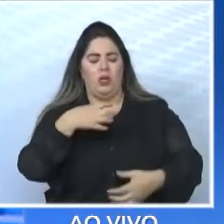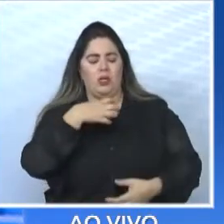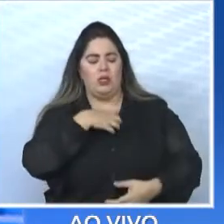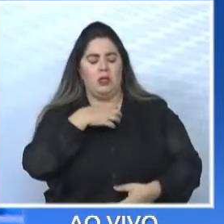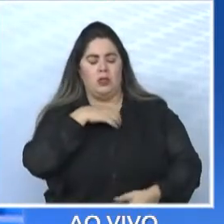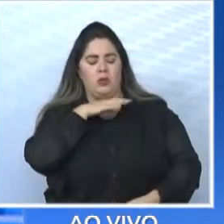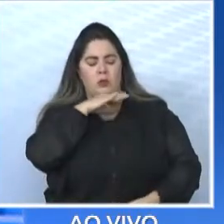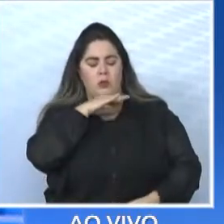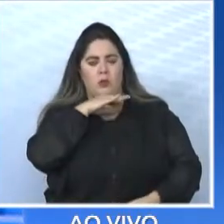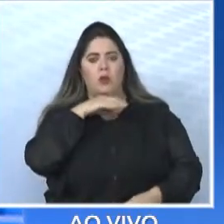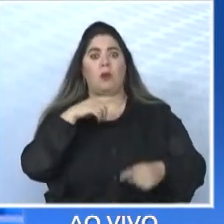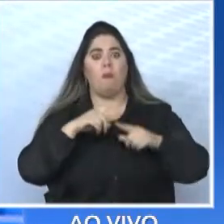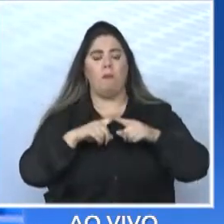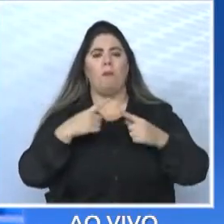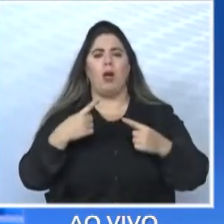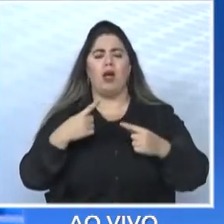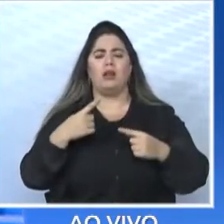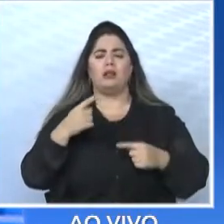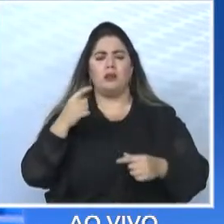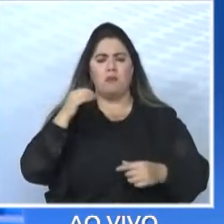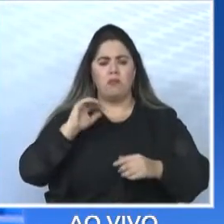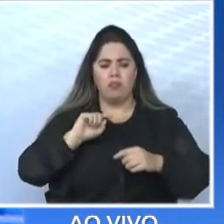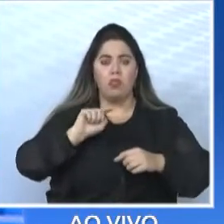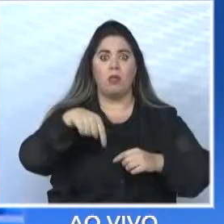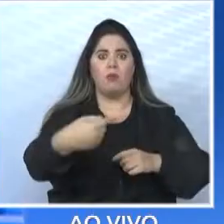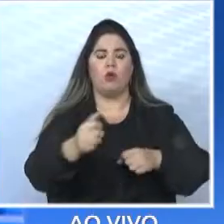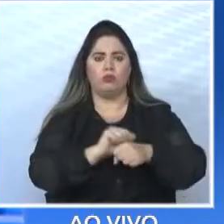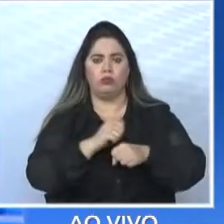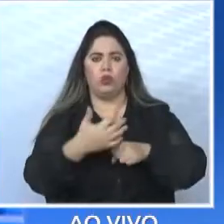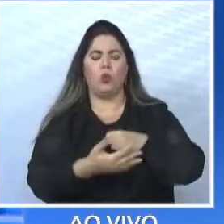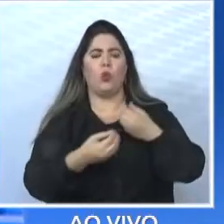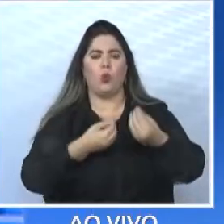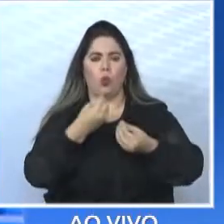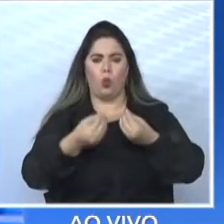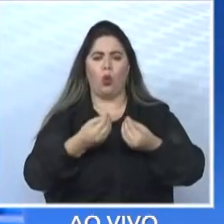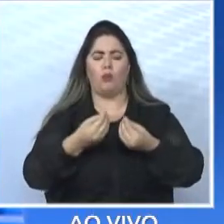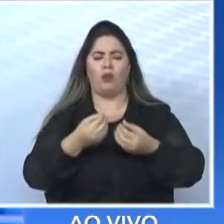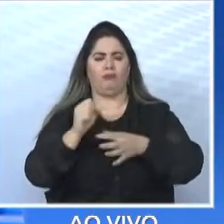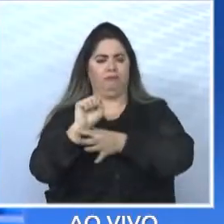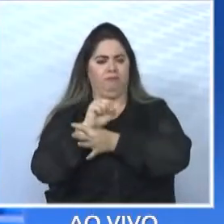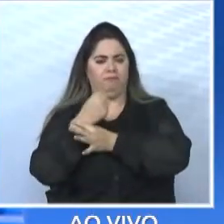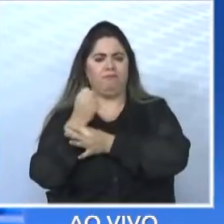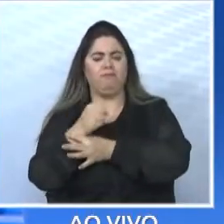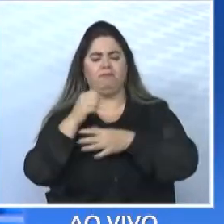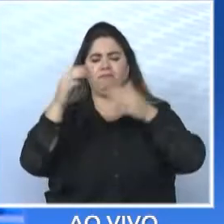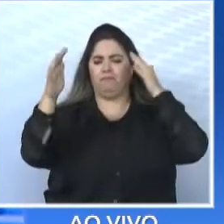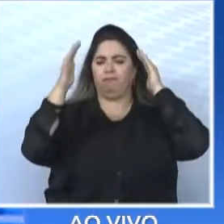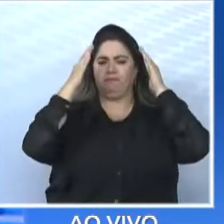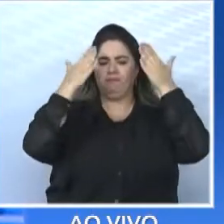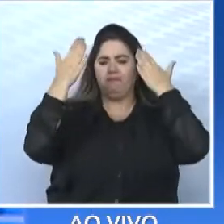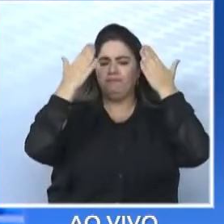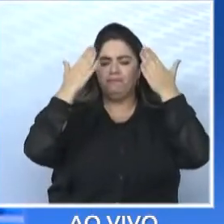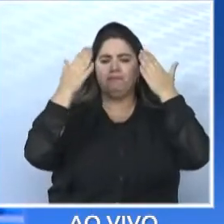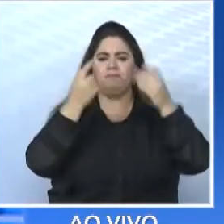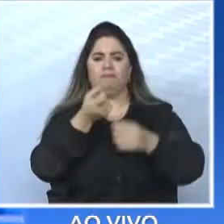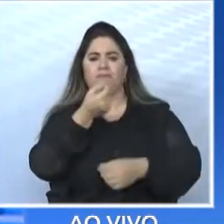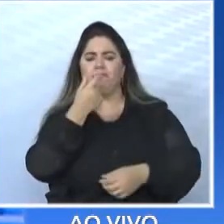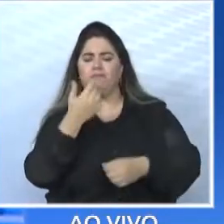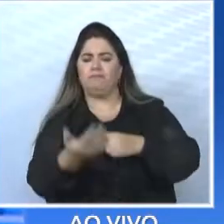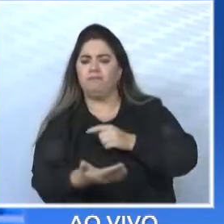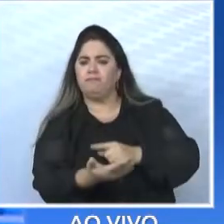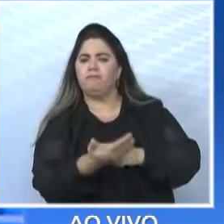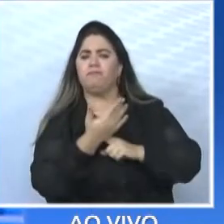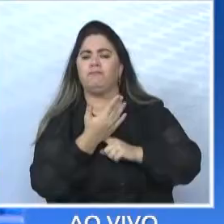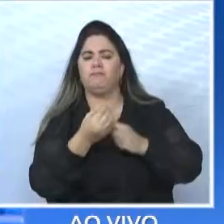criarmos serviços pós-Covid. Por exemplo, fisioterapia, psicologia, medicamento, ajuda para conseguir o emprego,